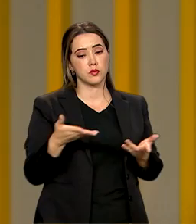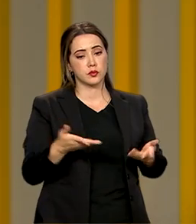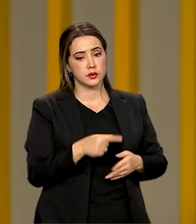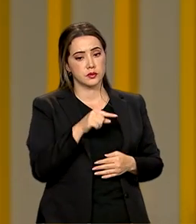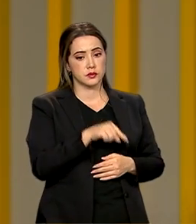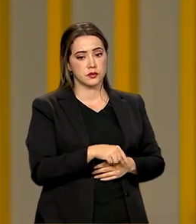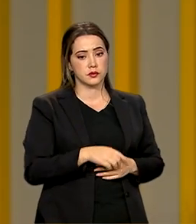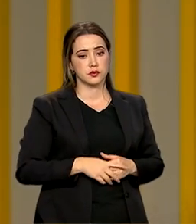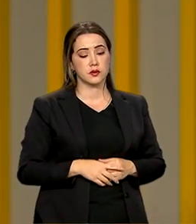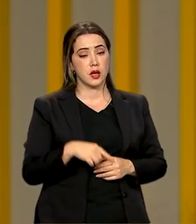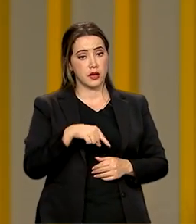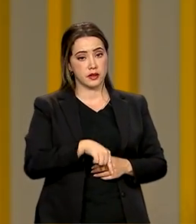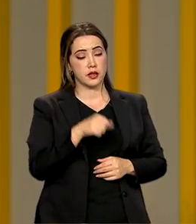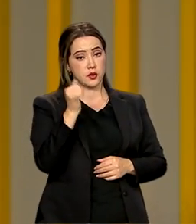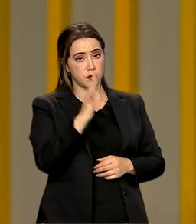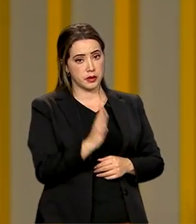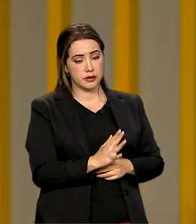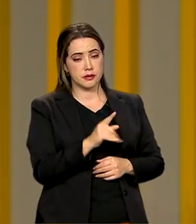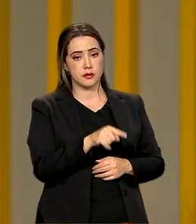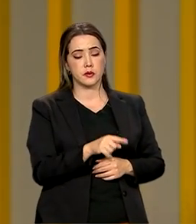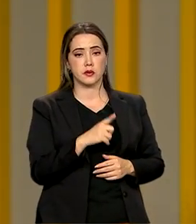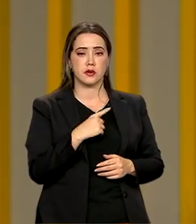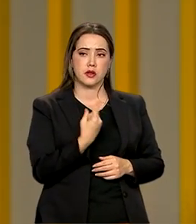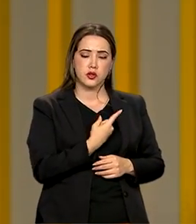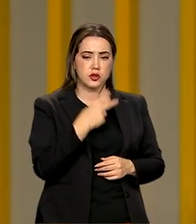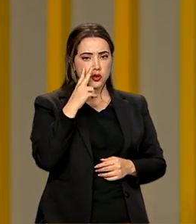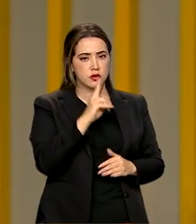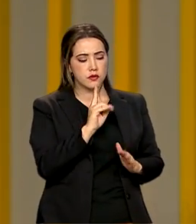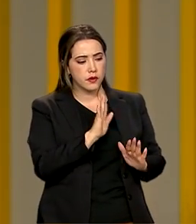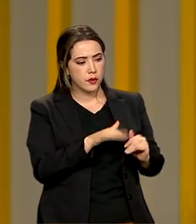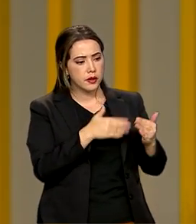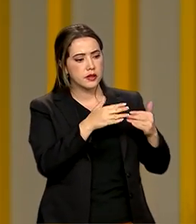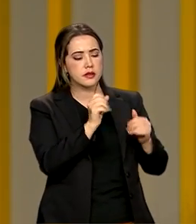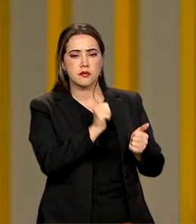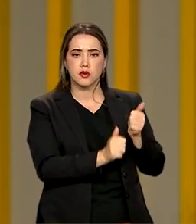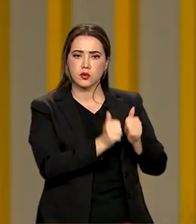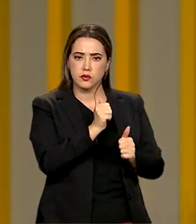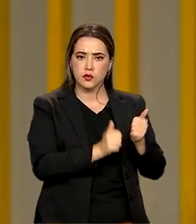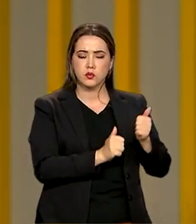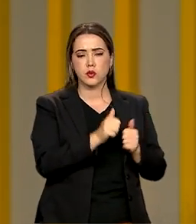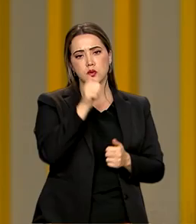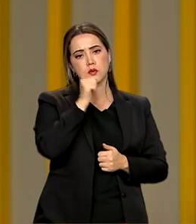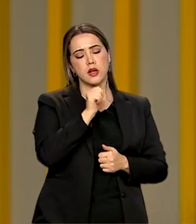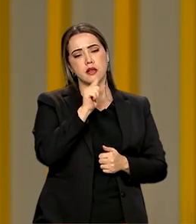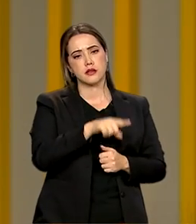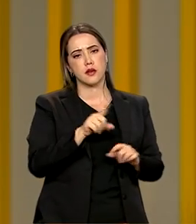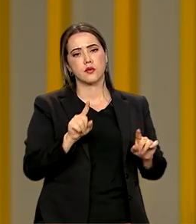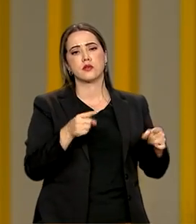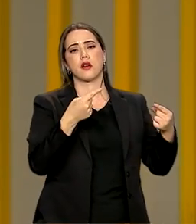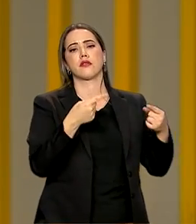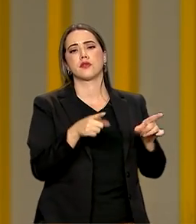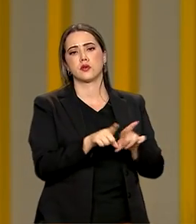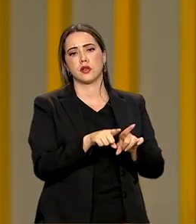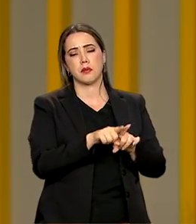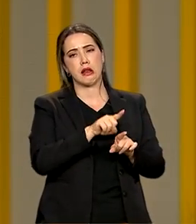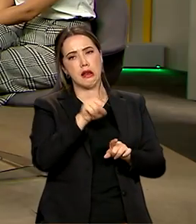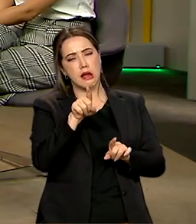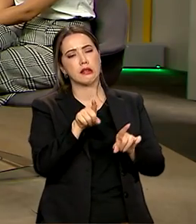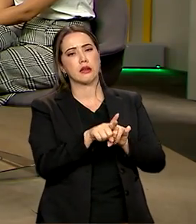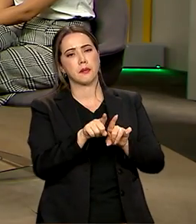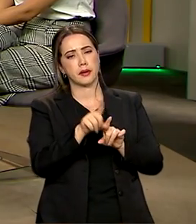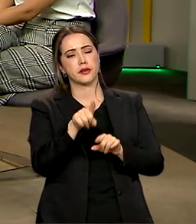do Brasil, o crescimento do futebol feminino é o grande desafio. Também era lá. Então,